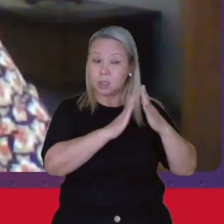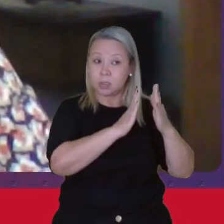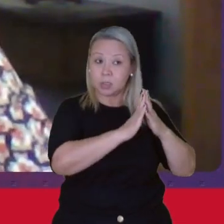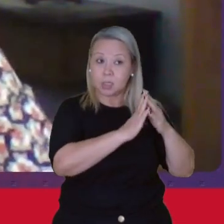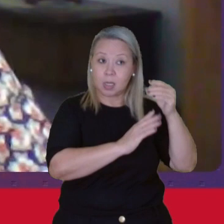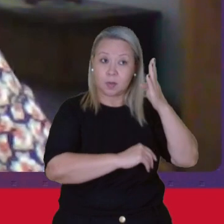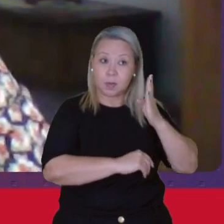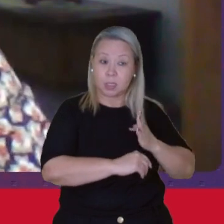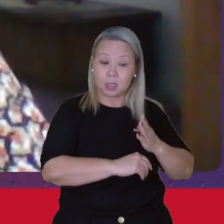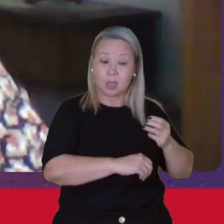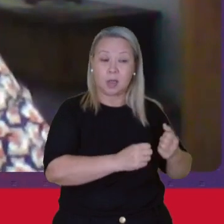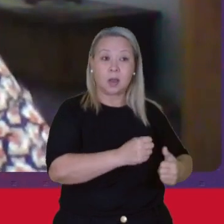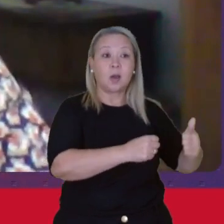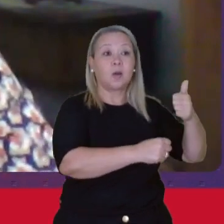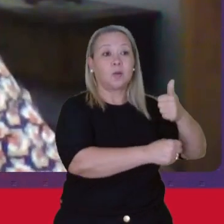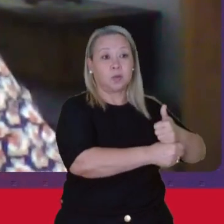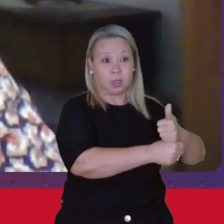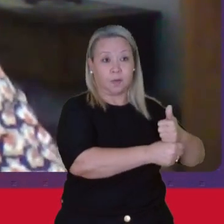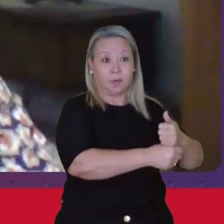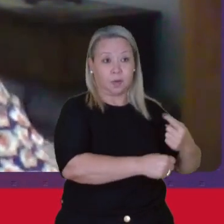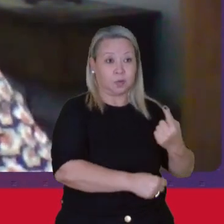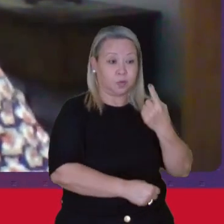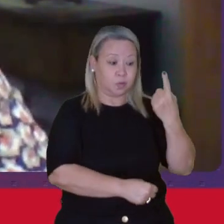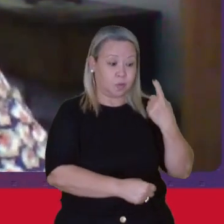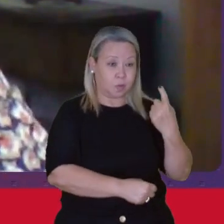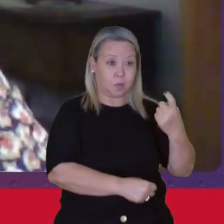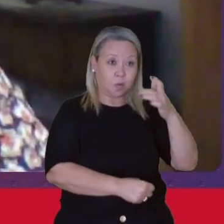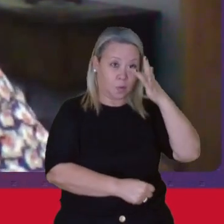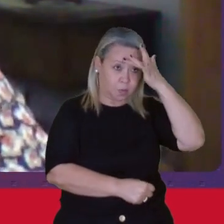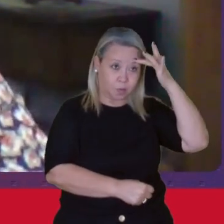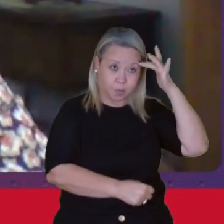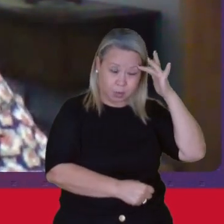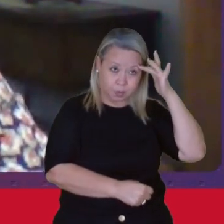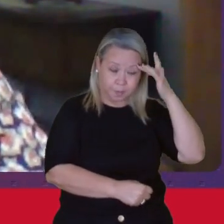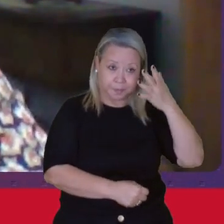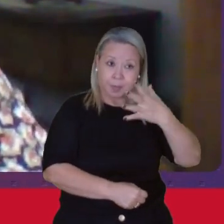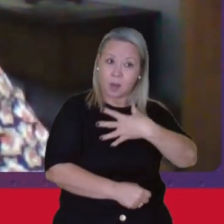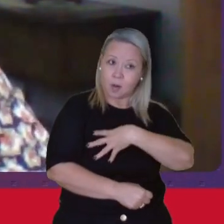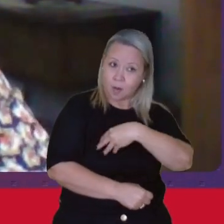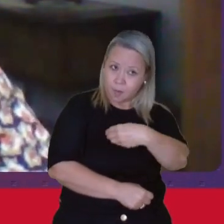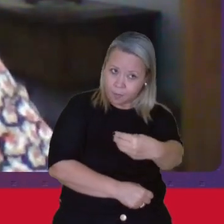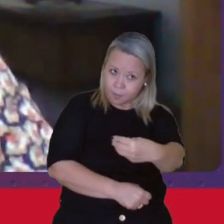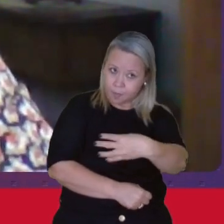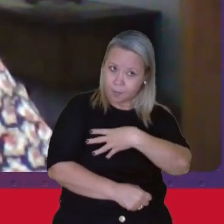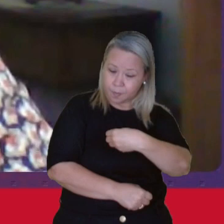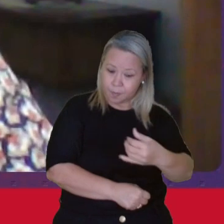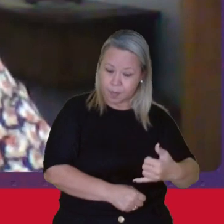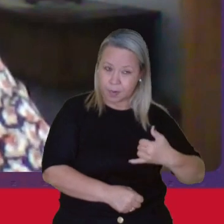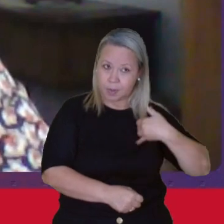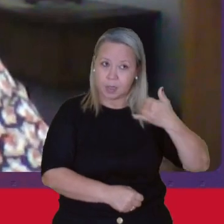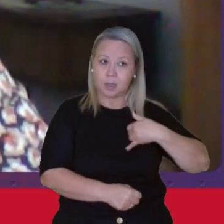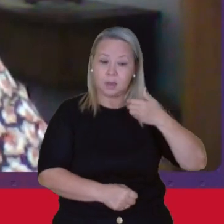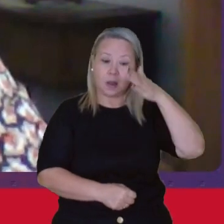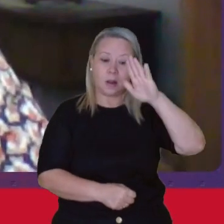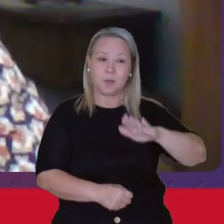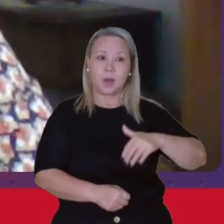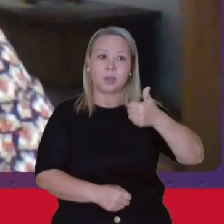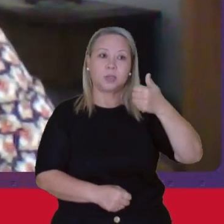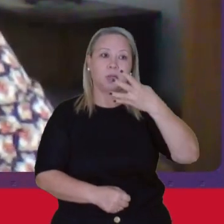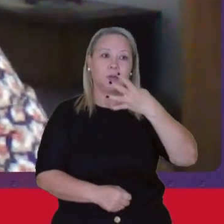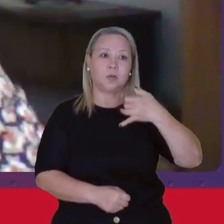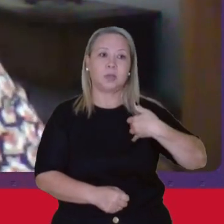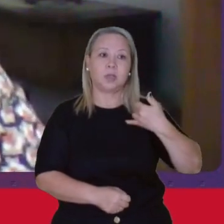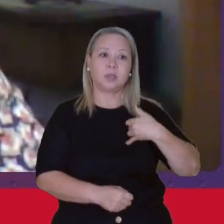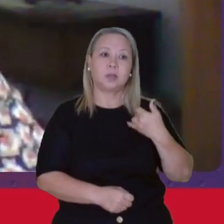unipessoal De uma única pessoa Com filhos com idade inferior A 14 anos de idade